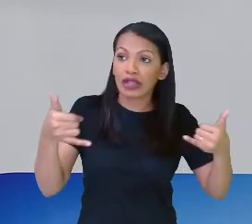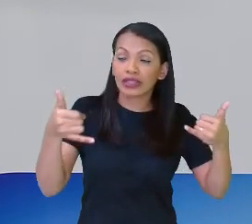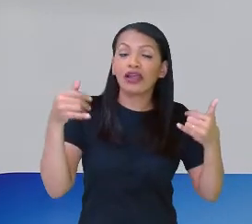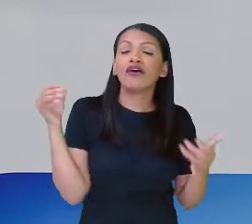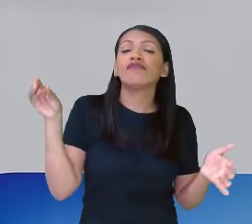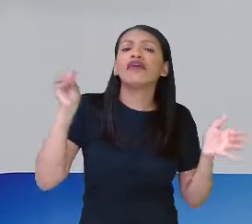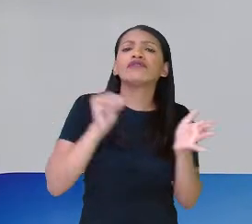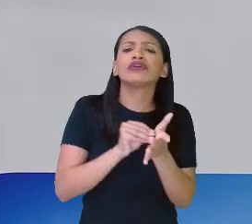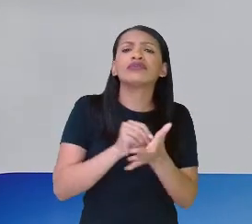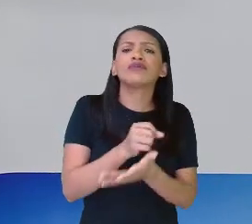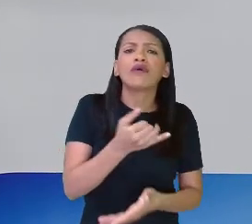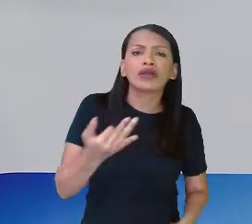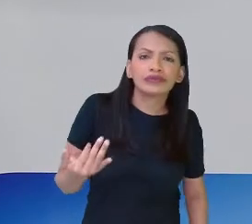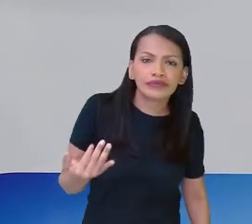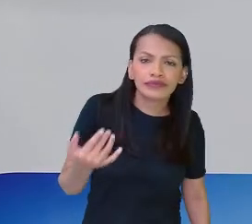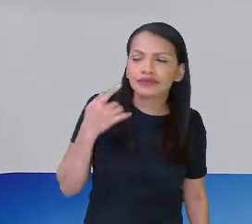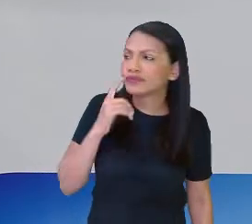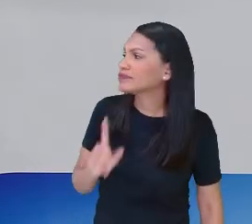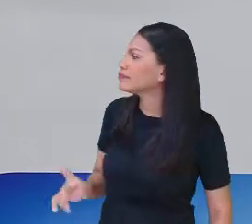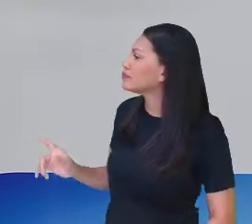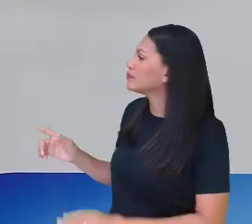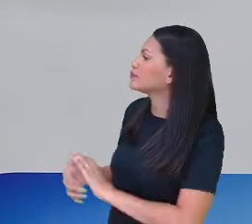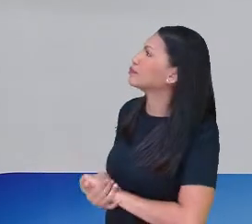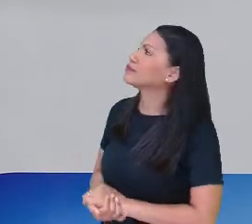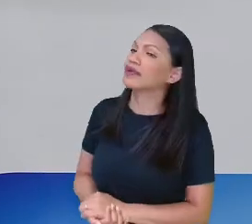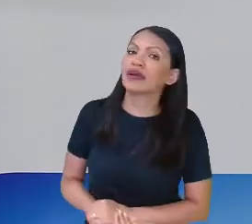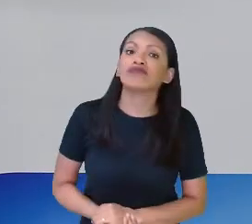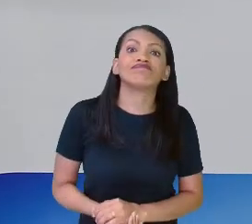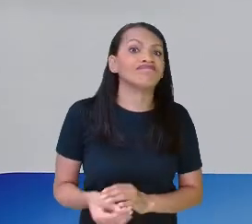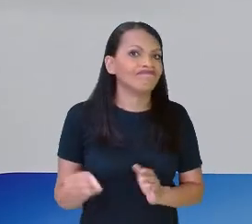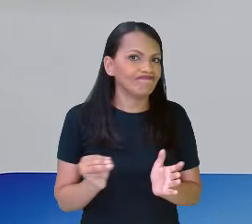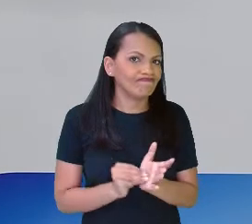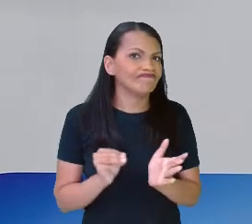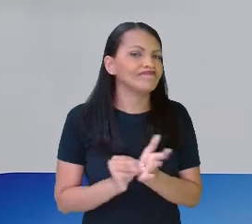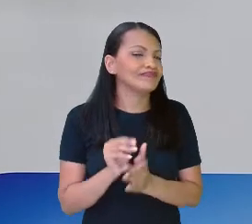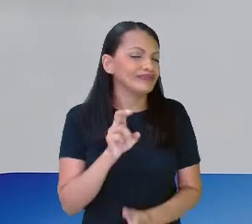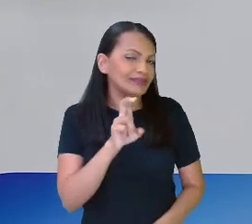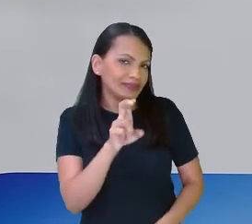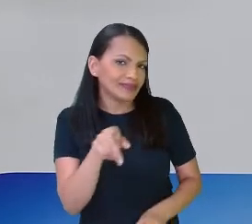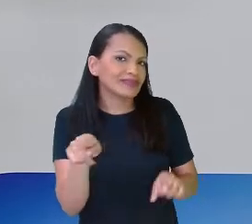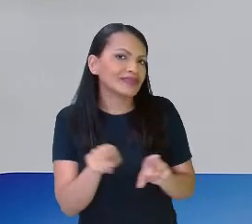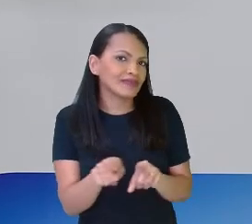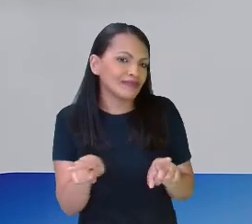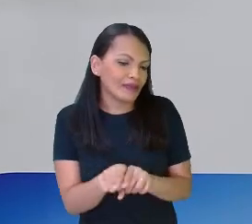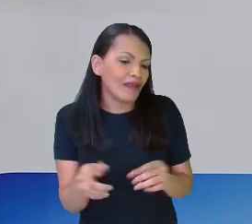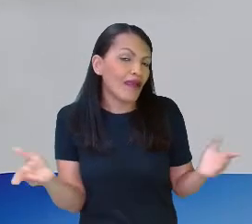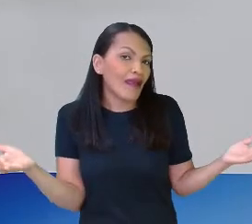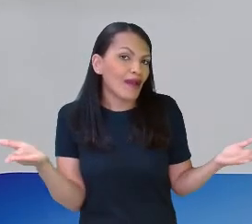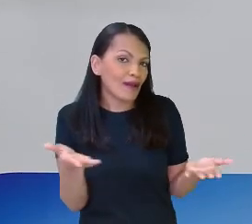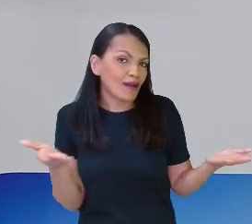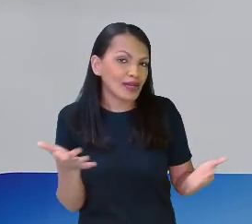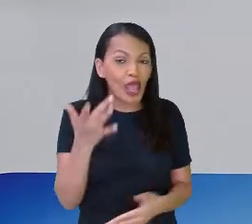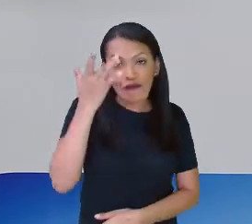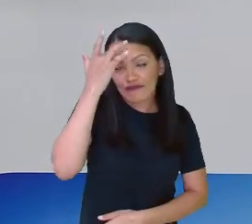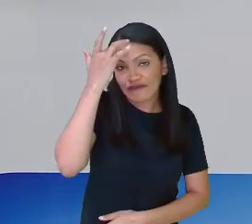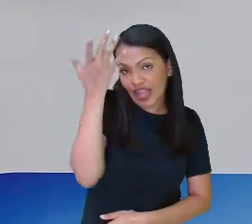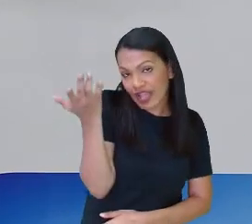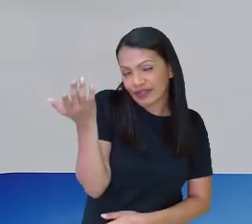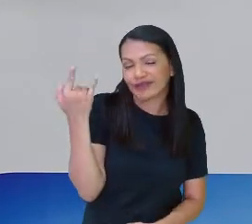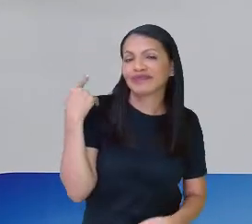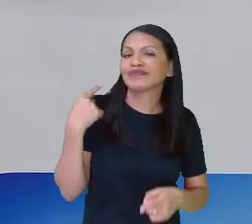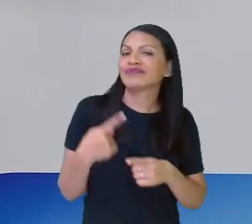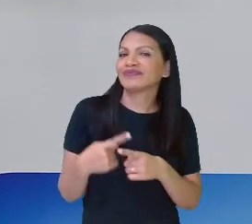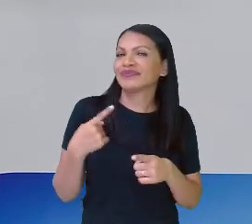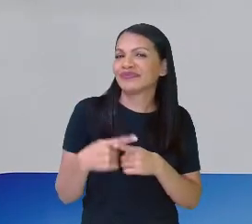são 5 também, 5 linhas de colunas. Aí, agora fica fácil, minha gente. Porque, para eu